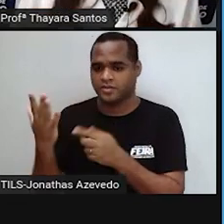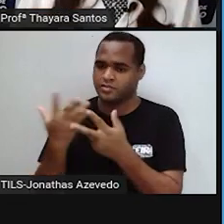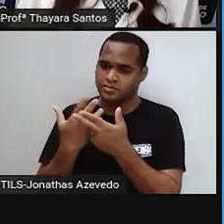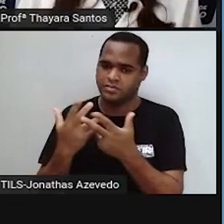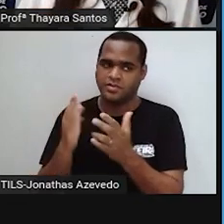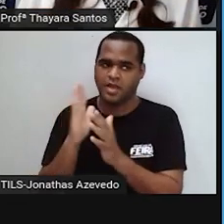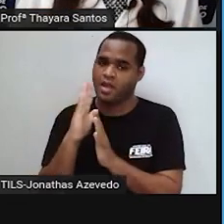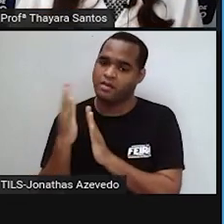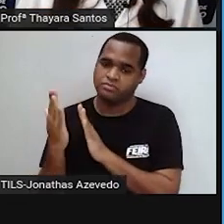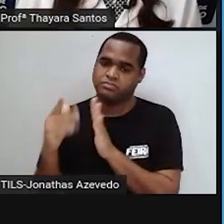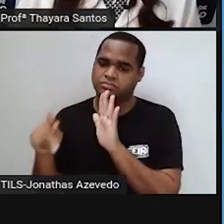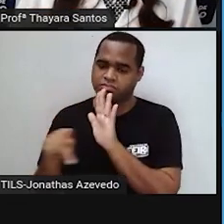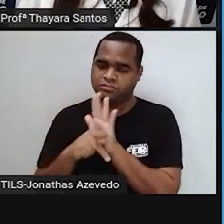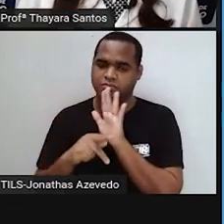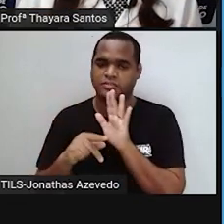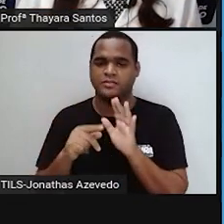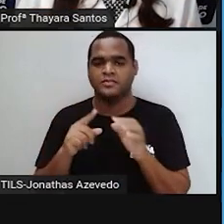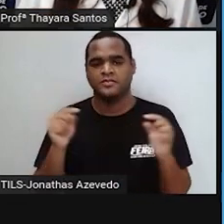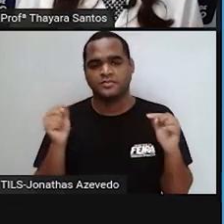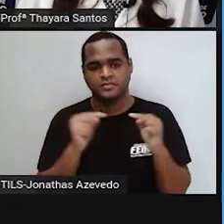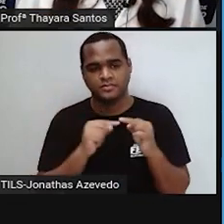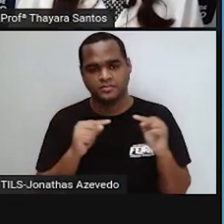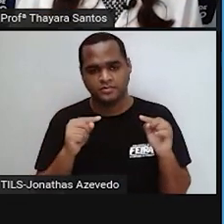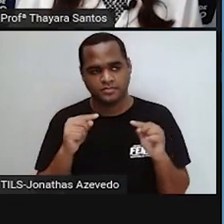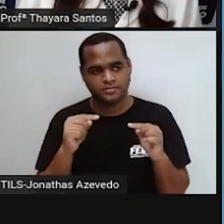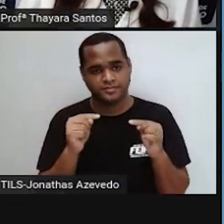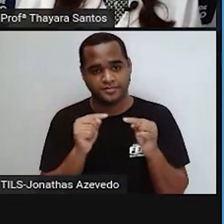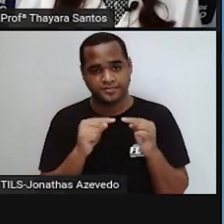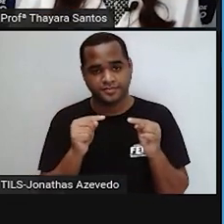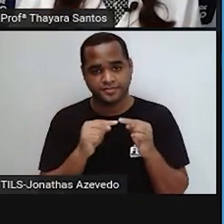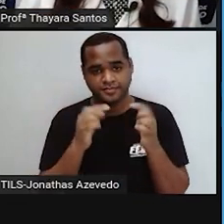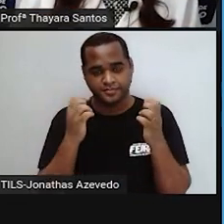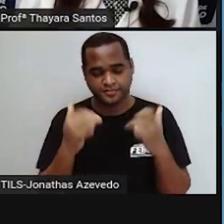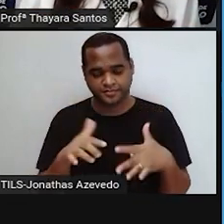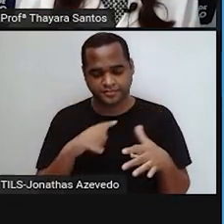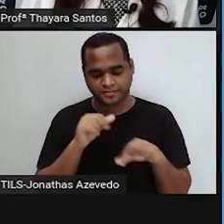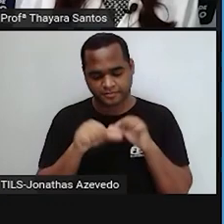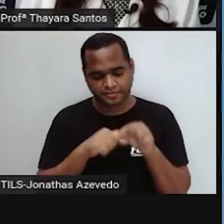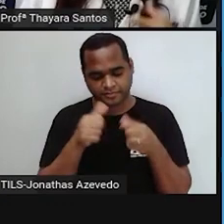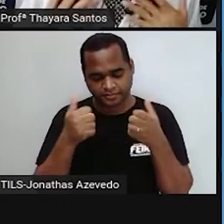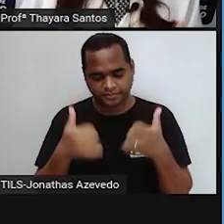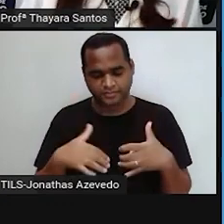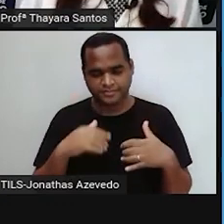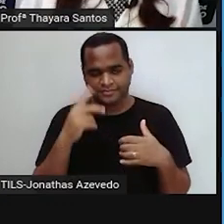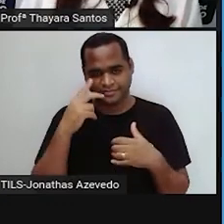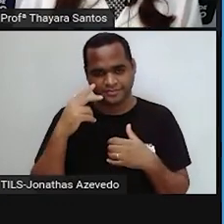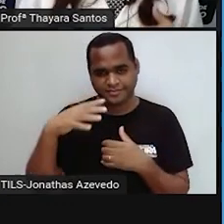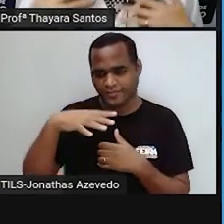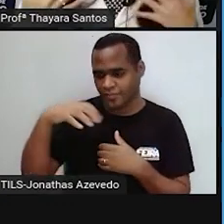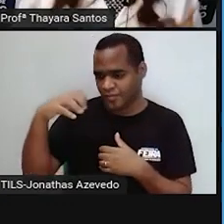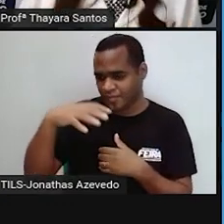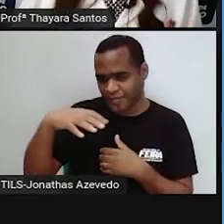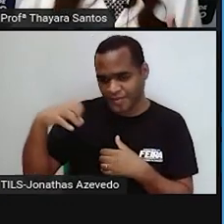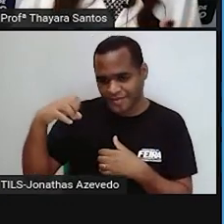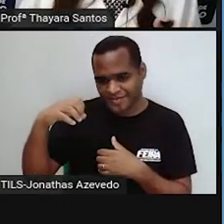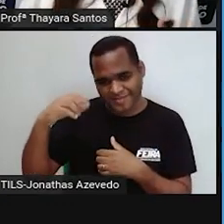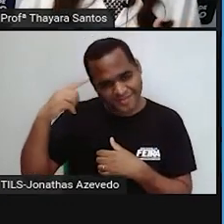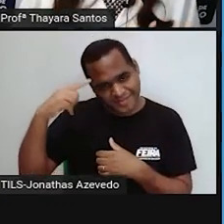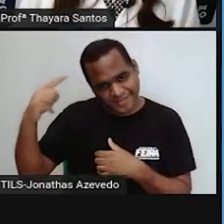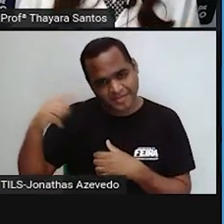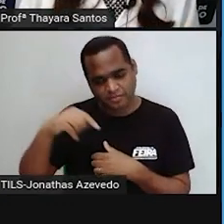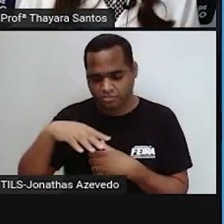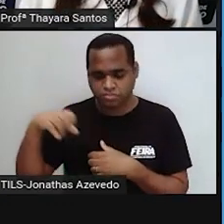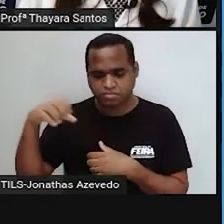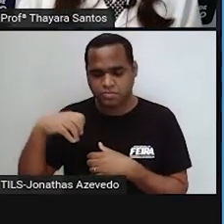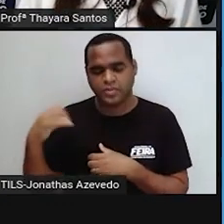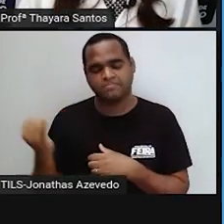vegetais. E ele tem a função de realizar o processo de fotossíntese. E por que a fotossíntese